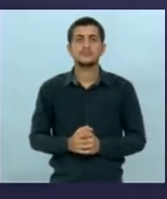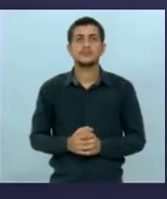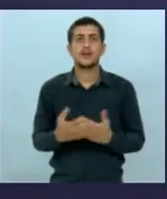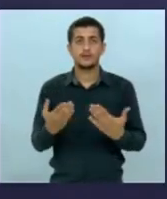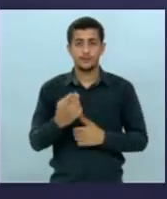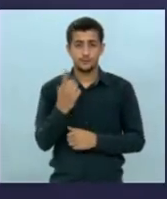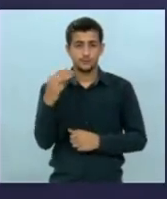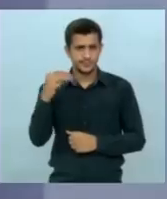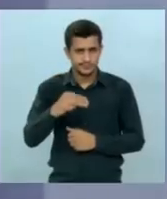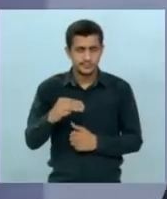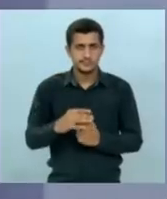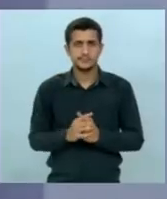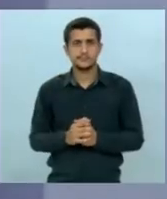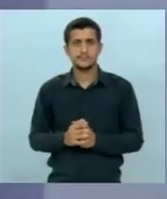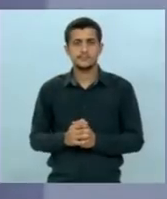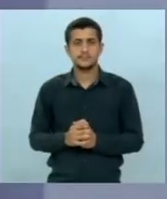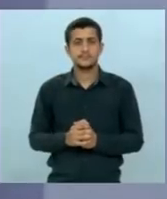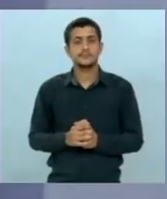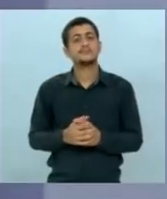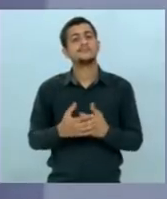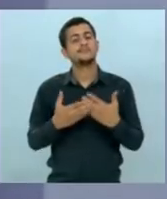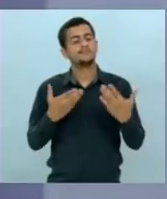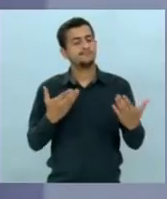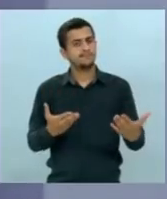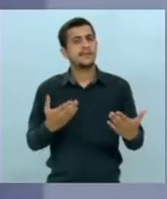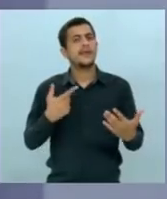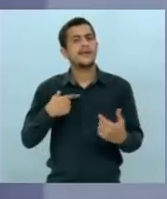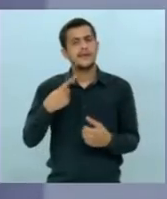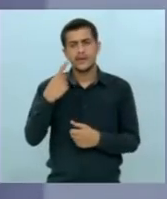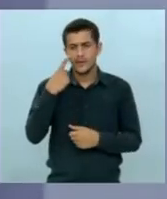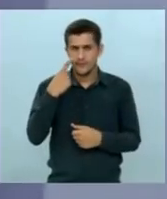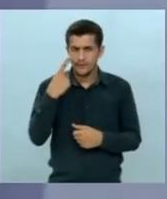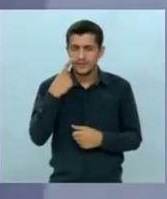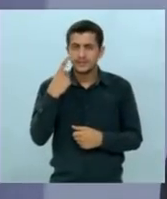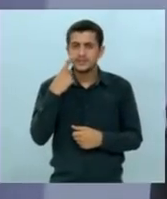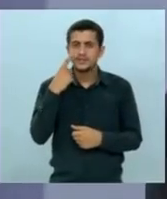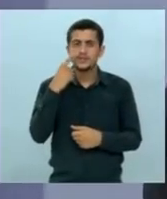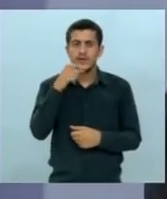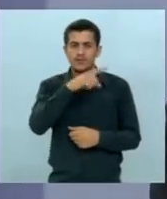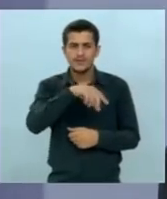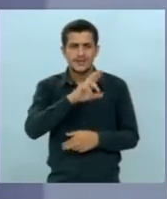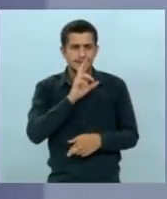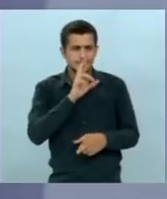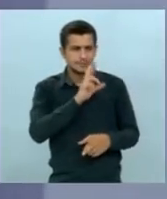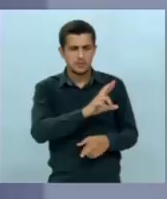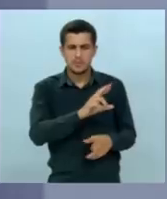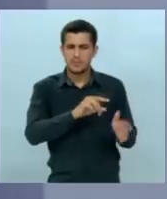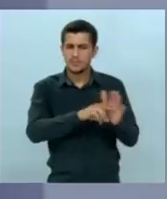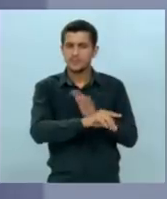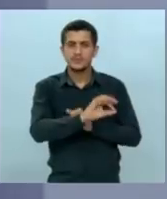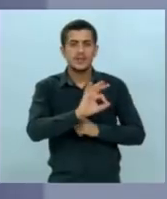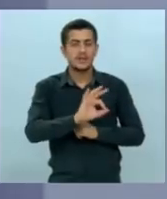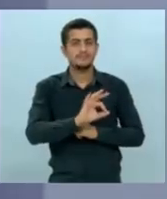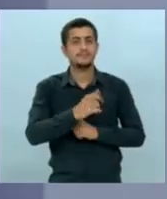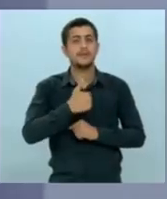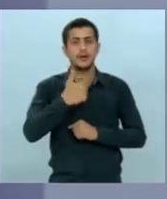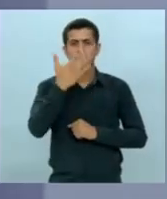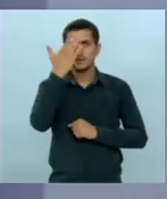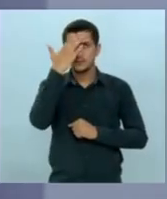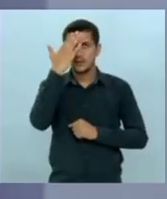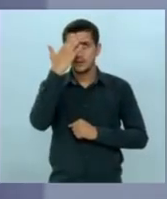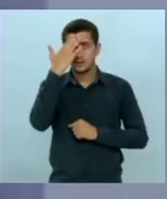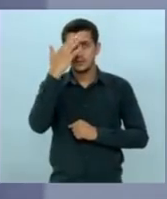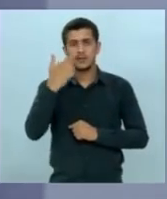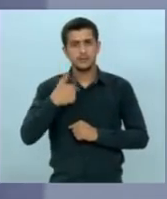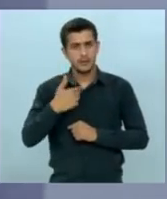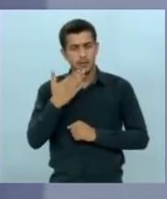réplica para o candidato Reinaldo candidato eu vejo que mesmo você não respondendo o que eu perguntei eu entendo eu propus a